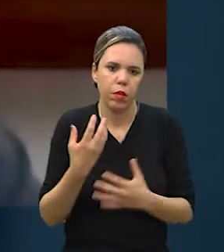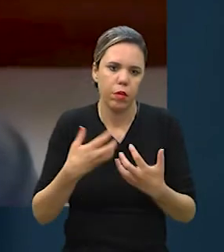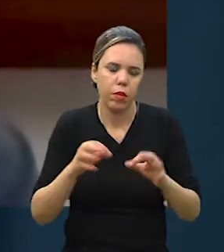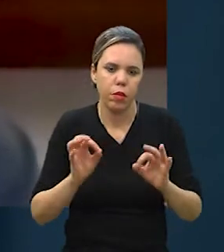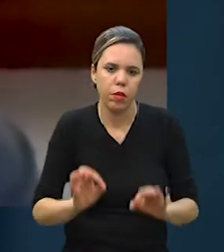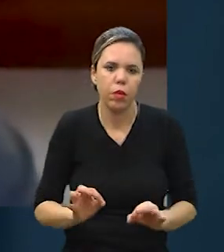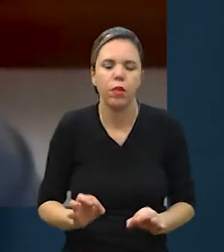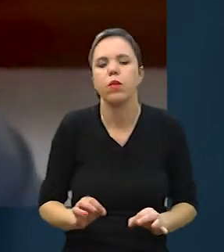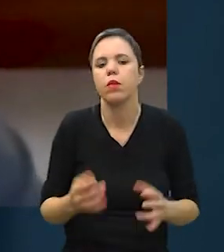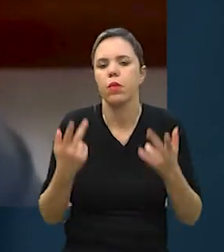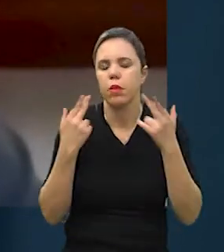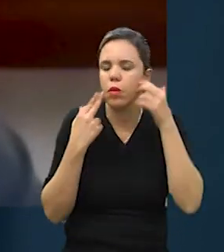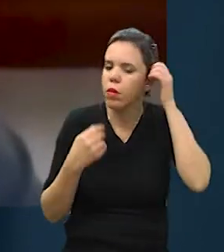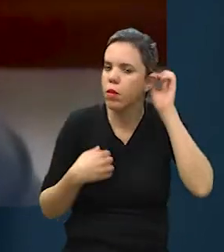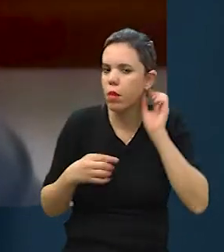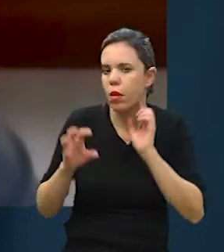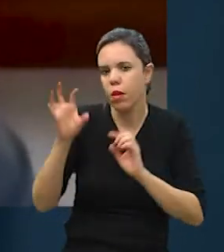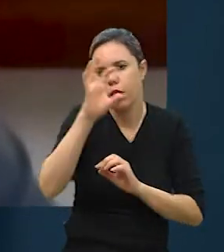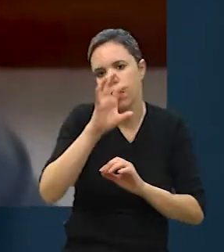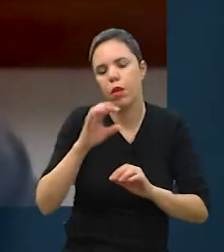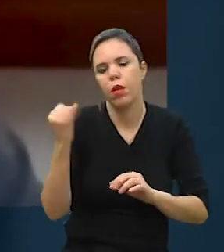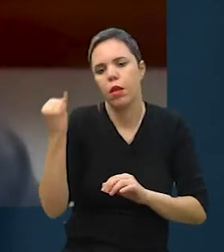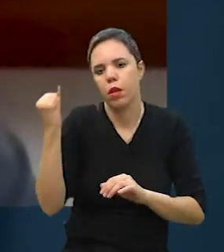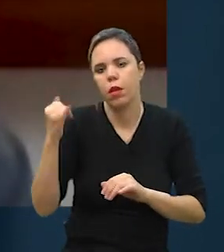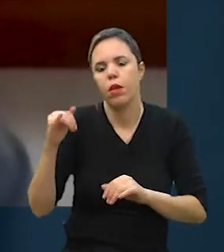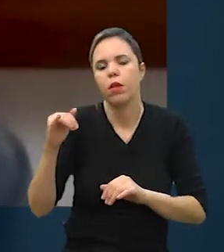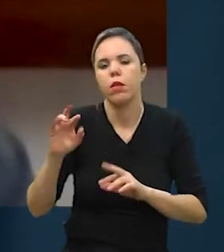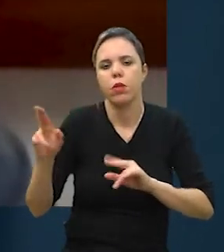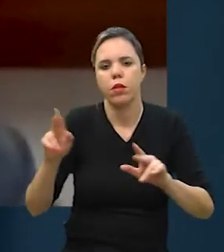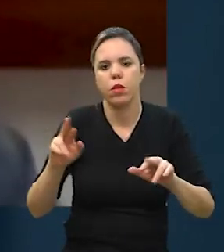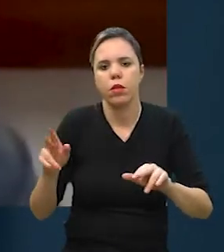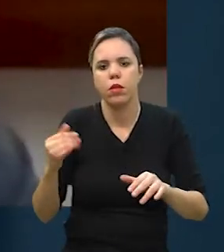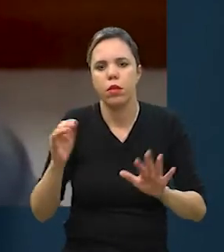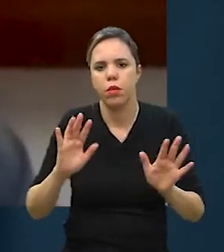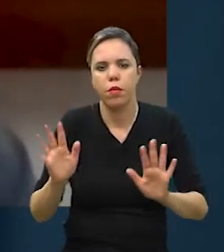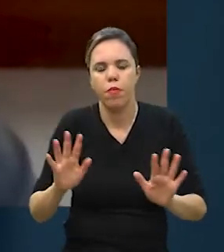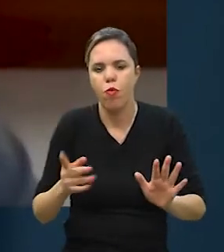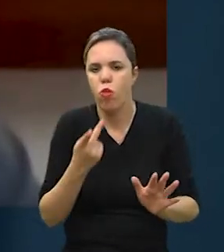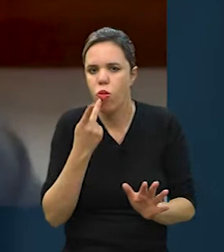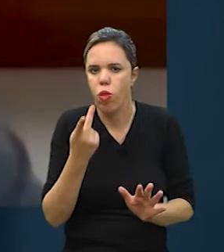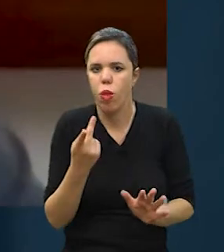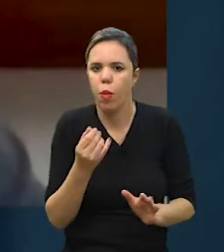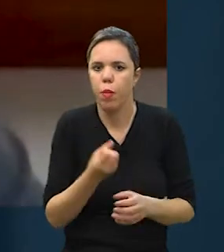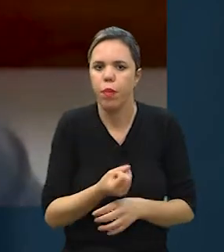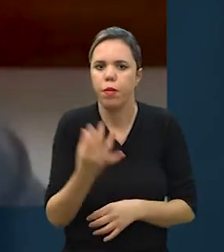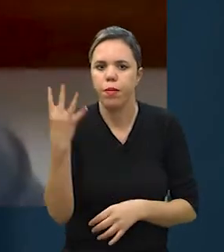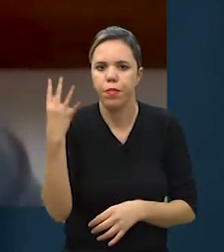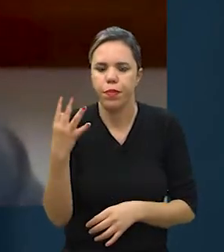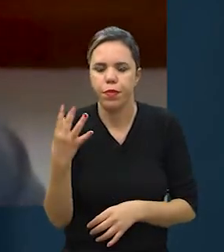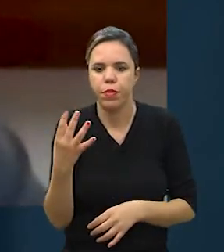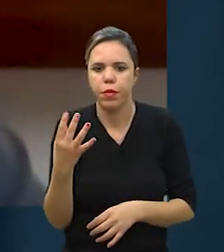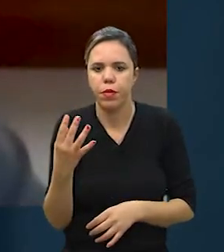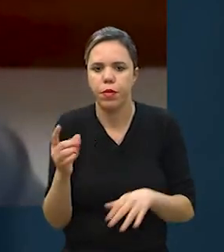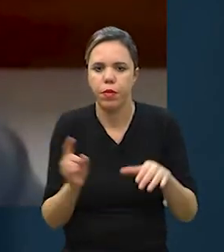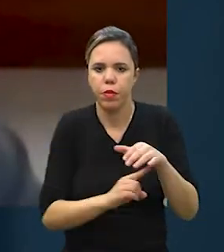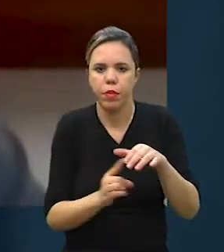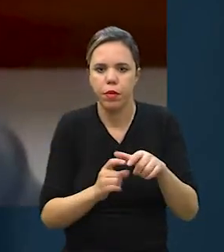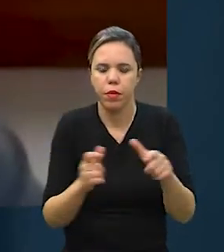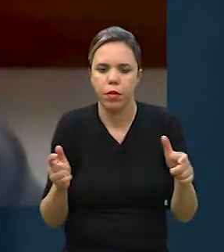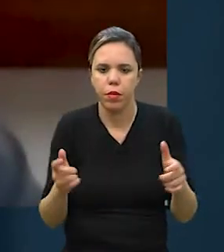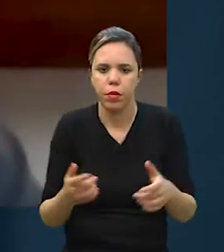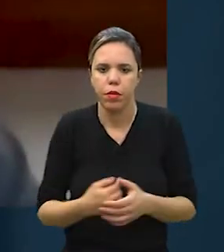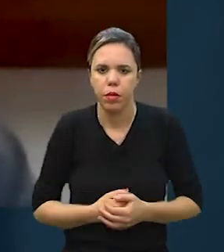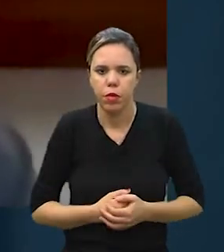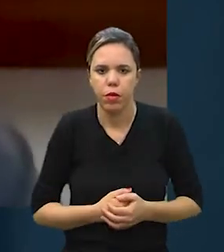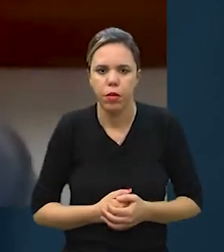acontecem. Normalmente, alguns estados mais importantes, eu não diria importantes, mas alguns estados com a quantidade de consumidores